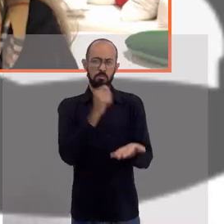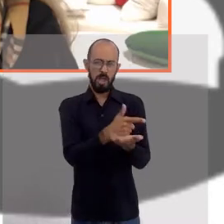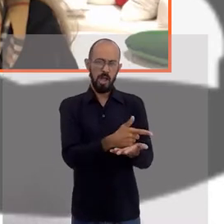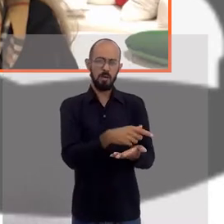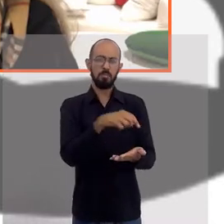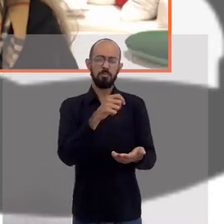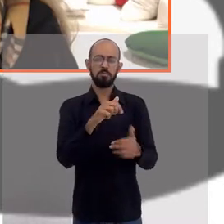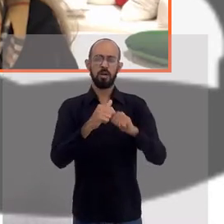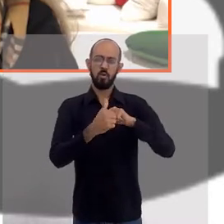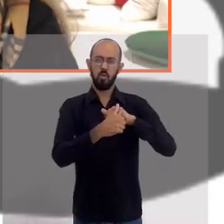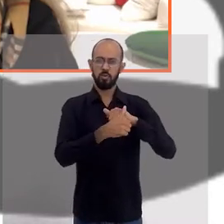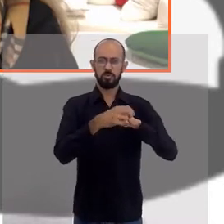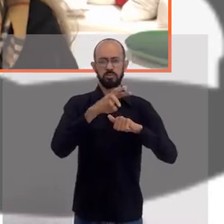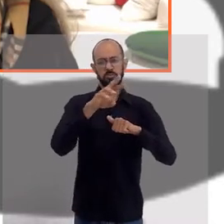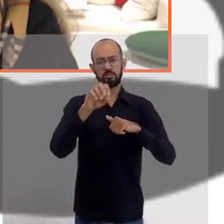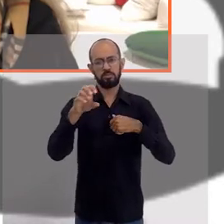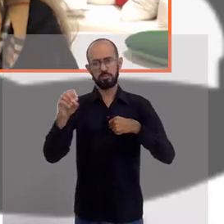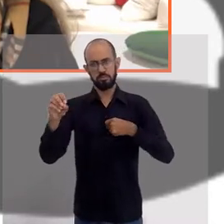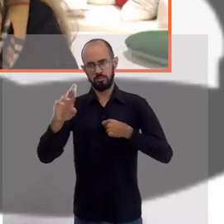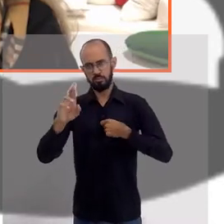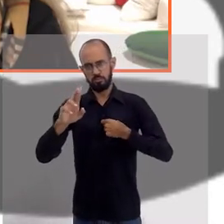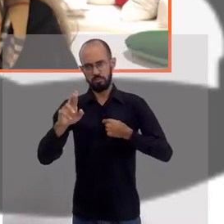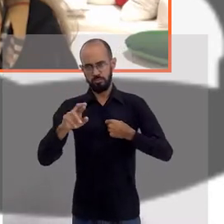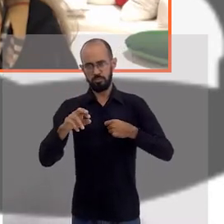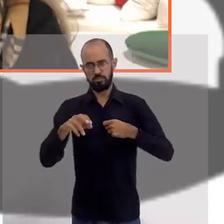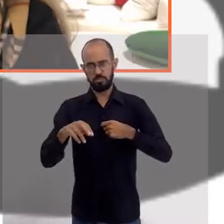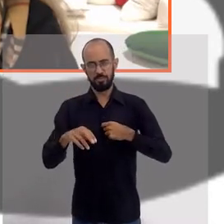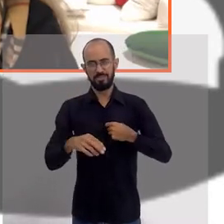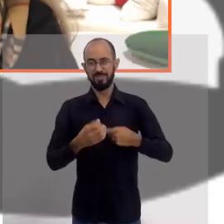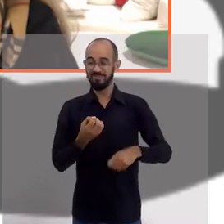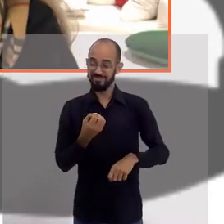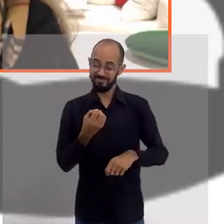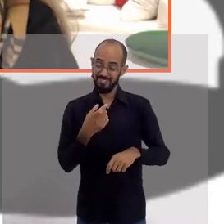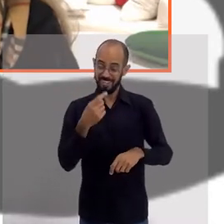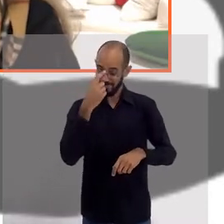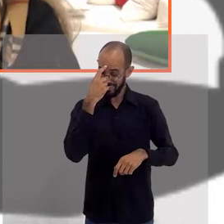$ 300 com a pessoa. É uma das funcionalidades. Spoiler!